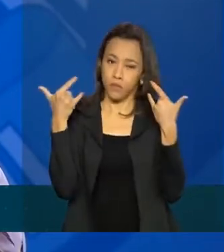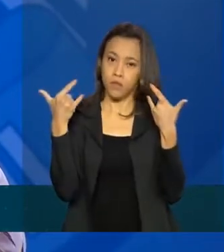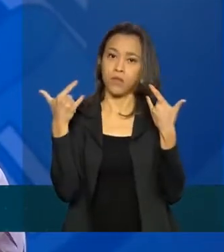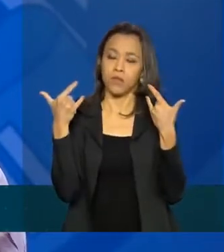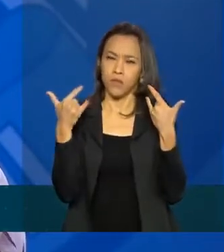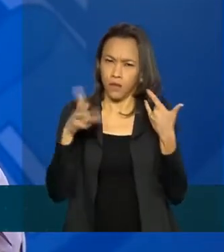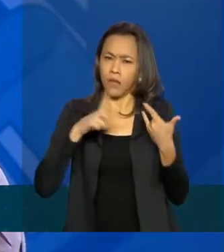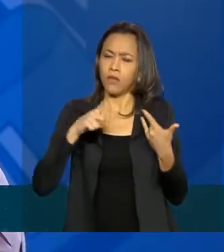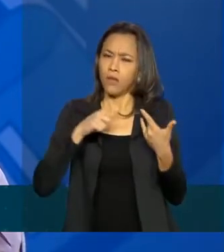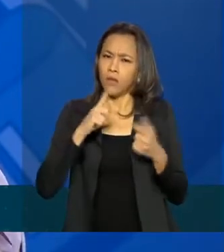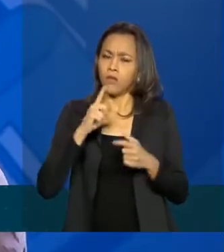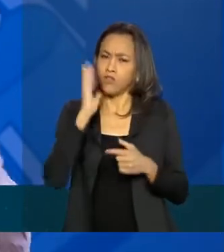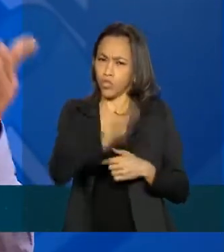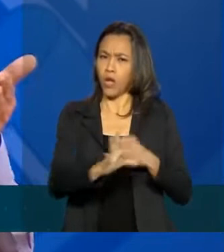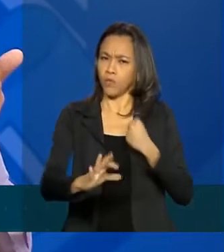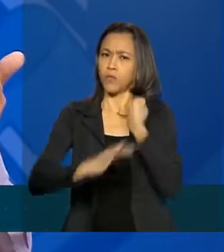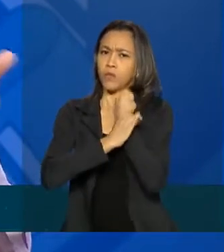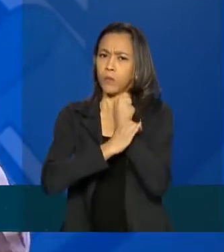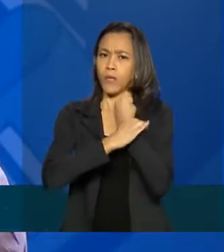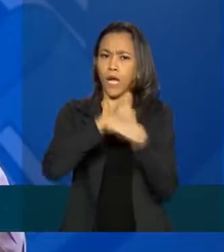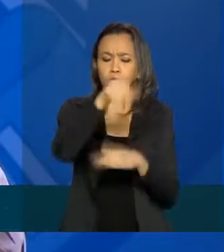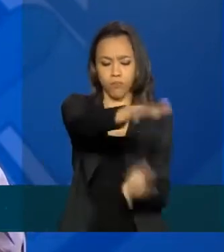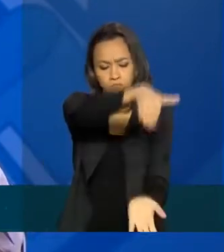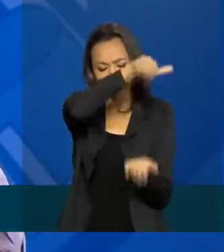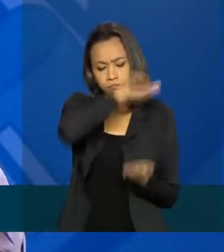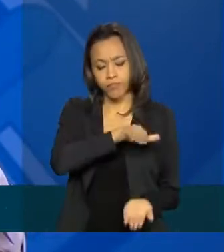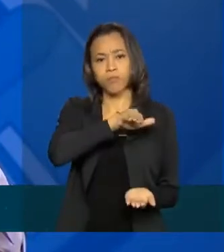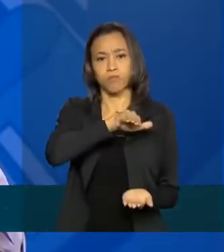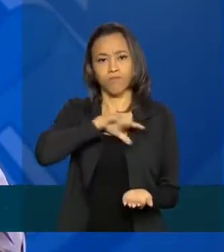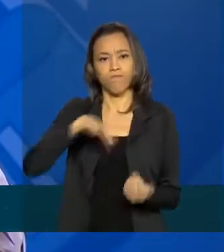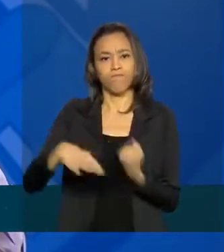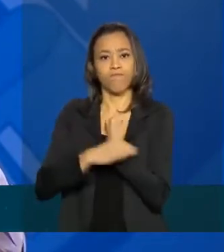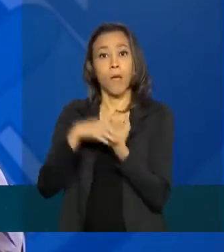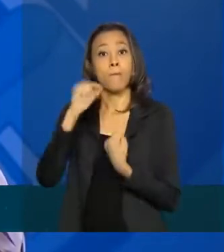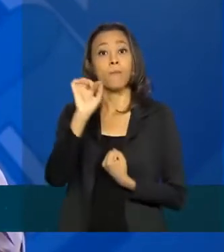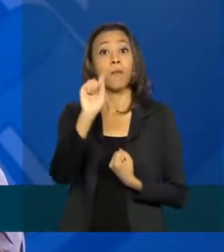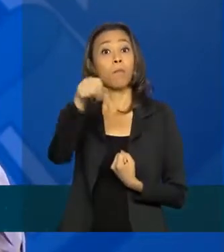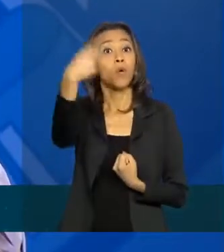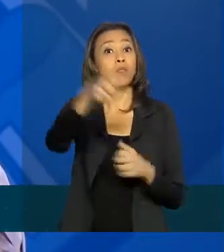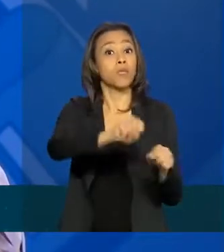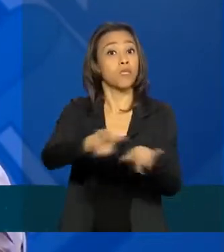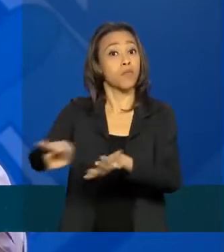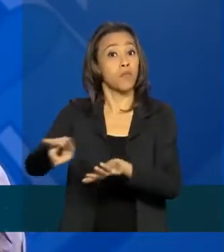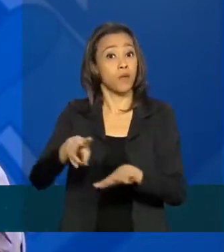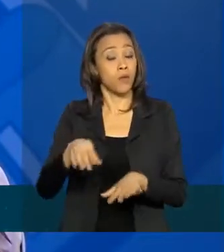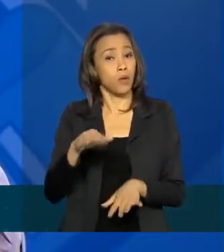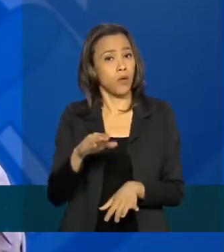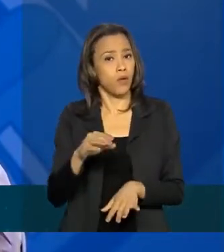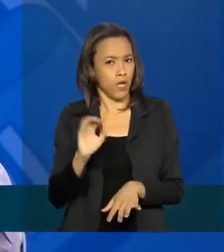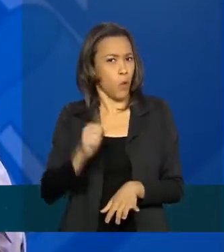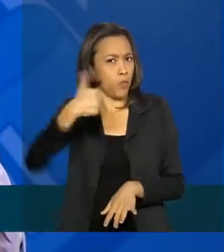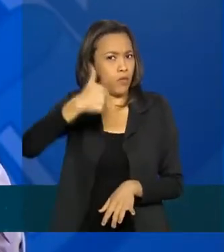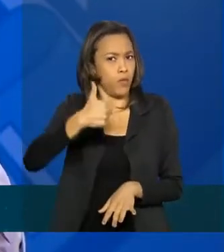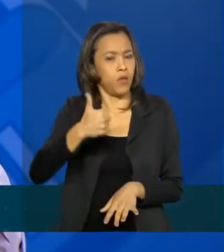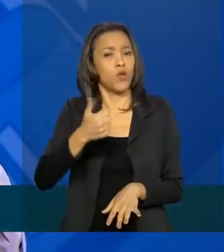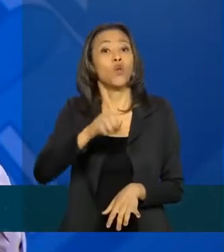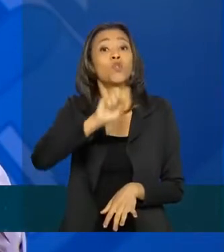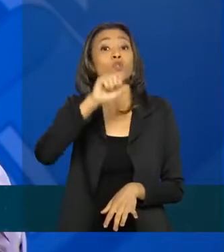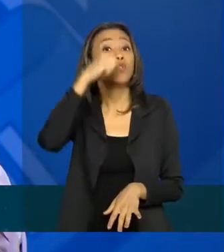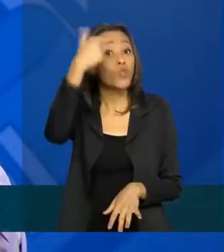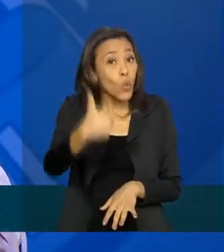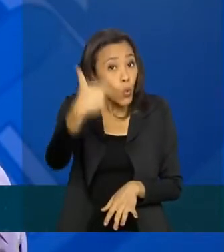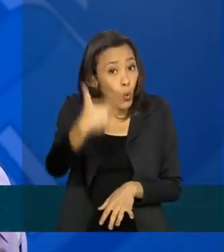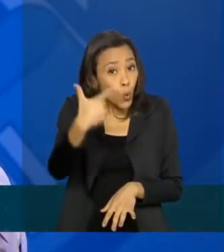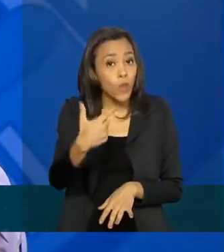garantido a entrega. Na próxima semana já vamos fazer o primeiro, ou talvez dois envios de